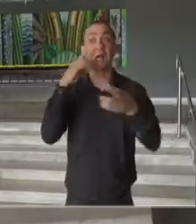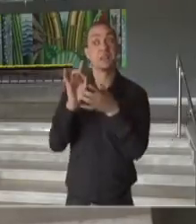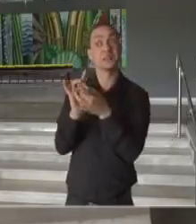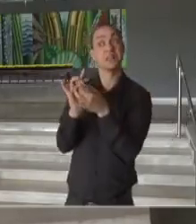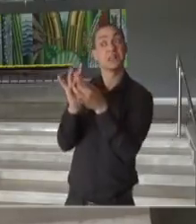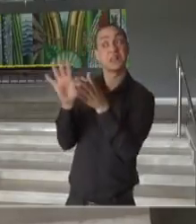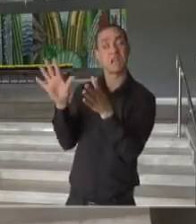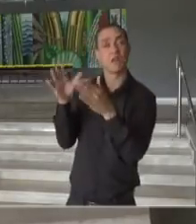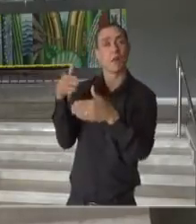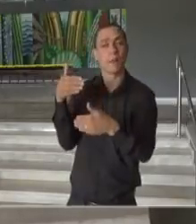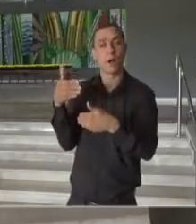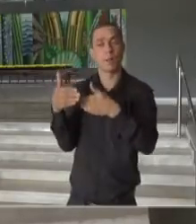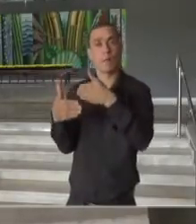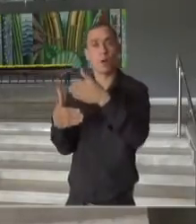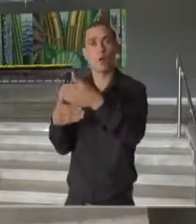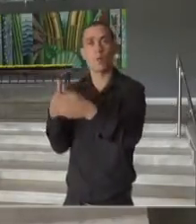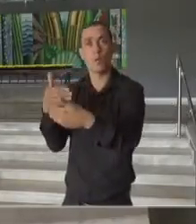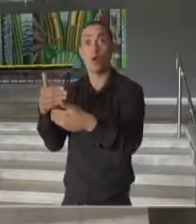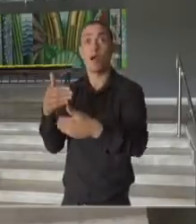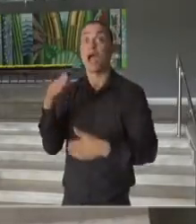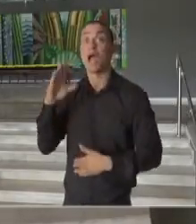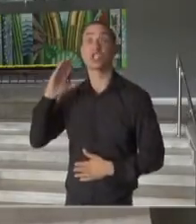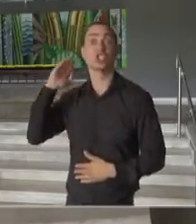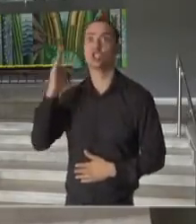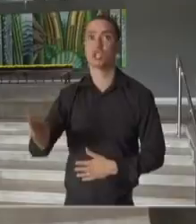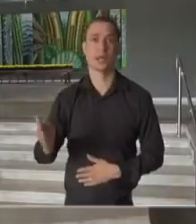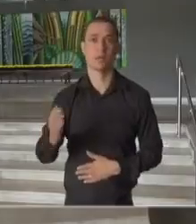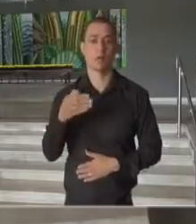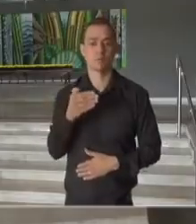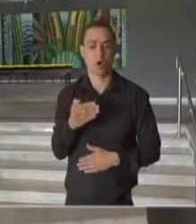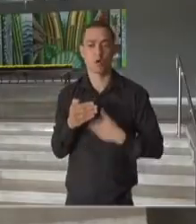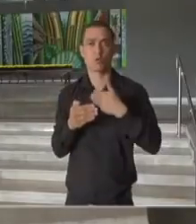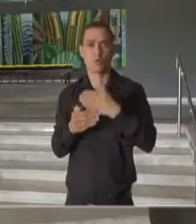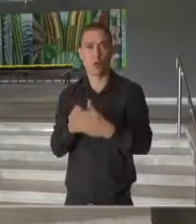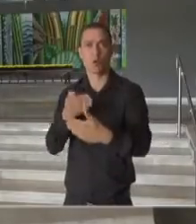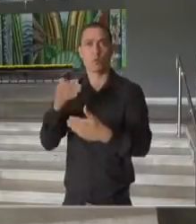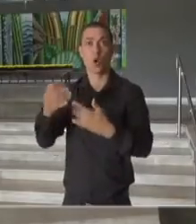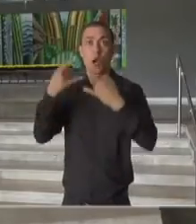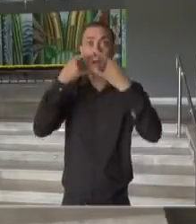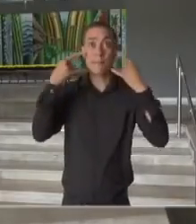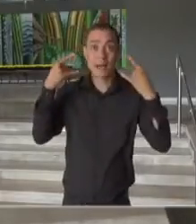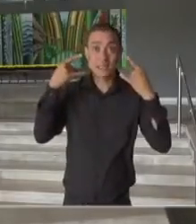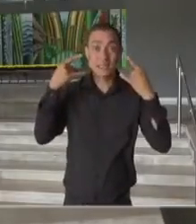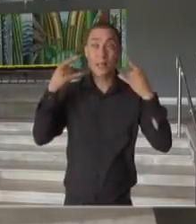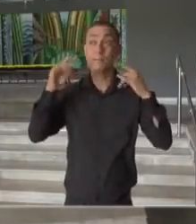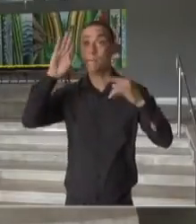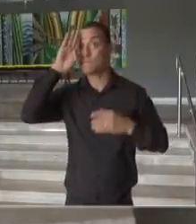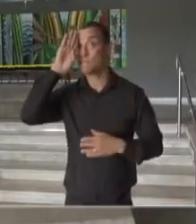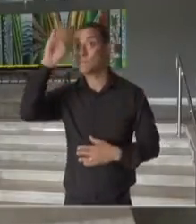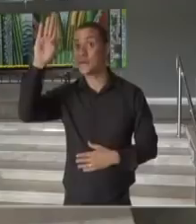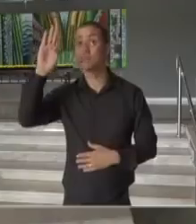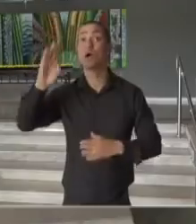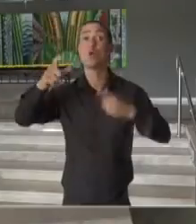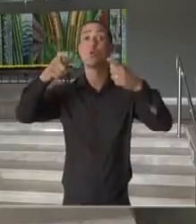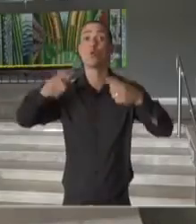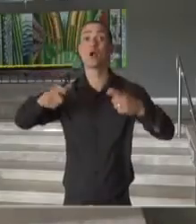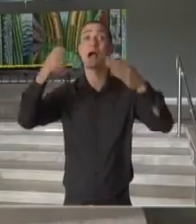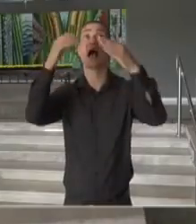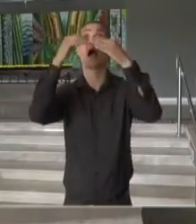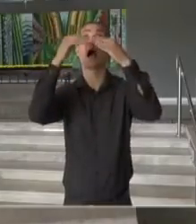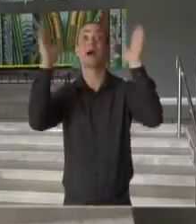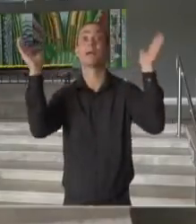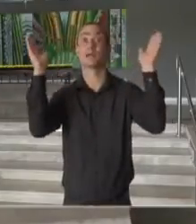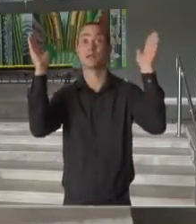de forma gradual, lenta e progressiva, a utilização de máscaras, especialmente em ambientes